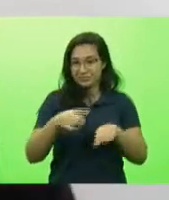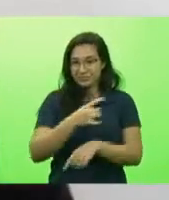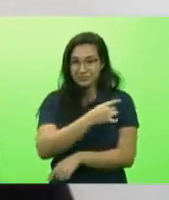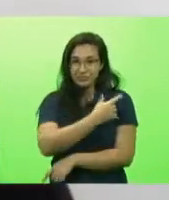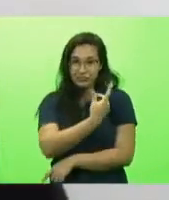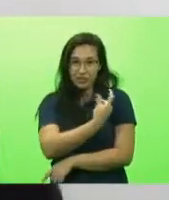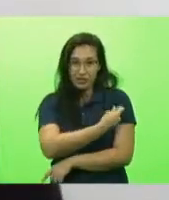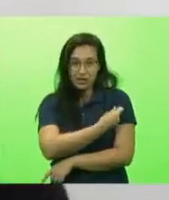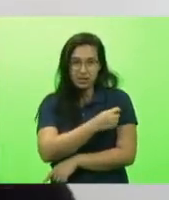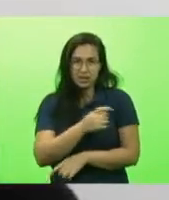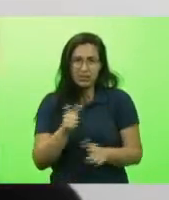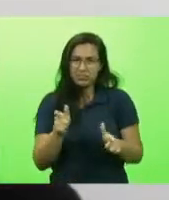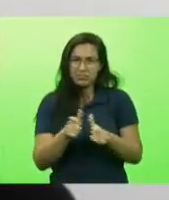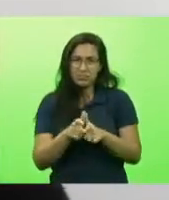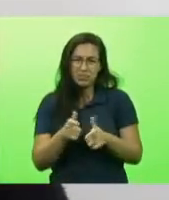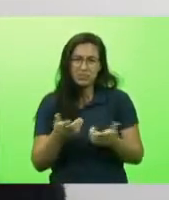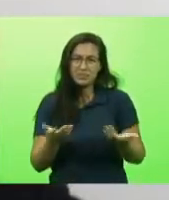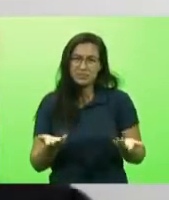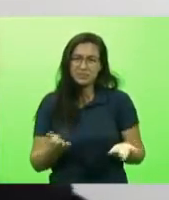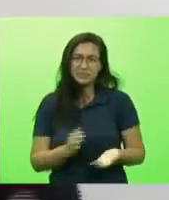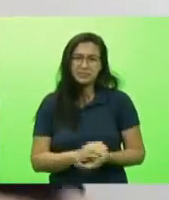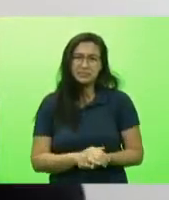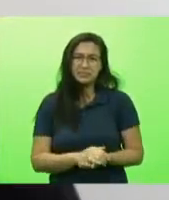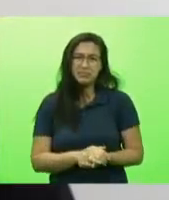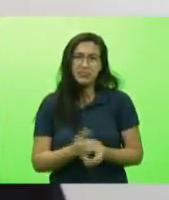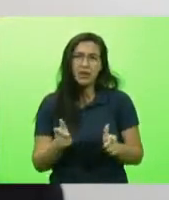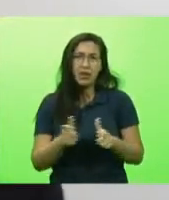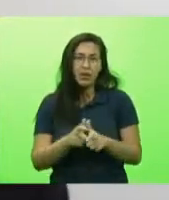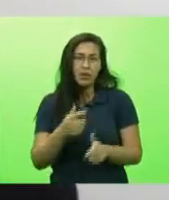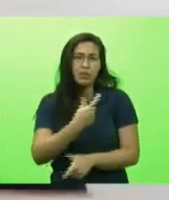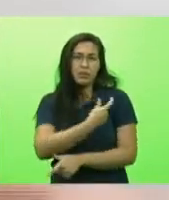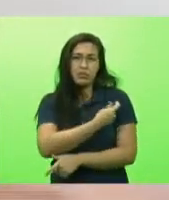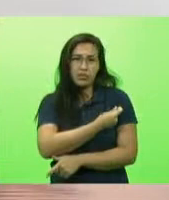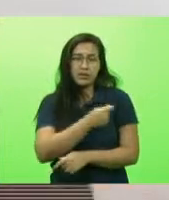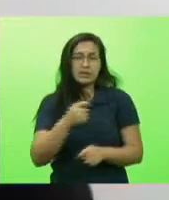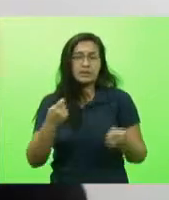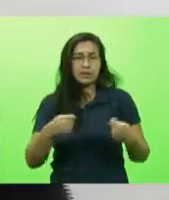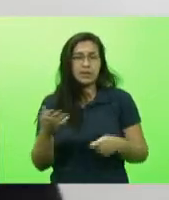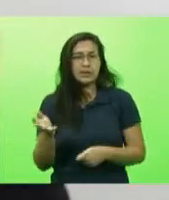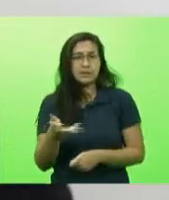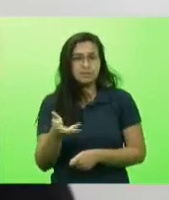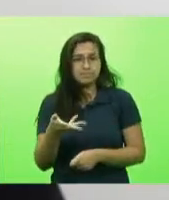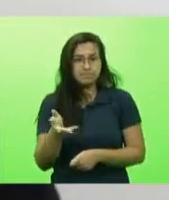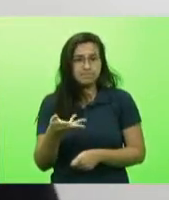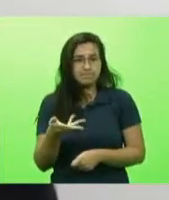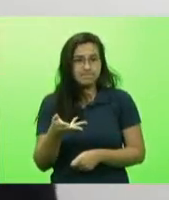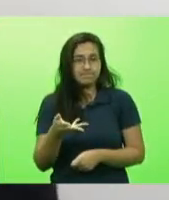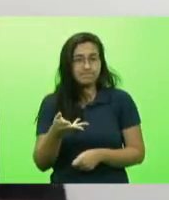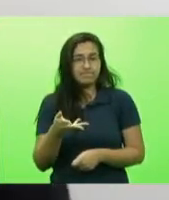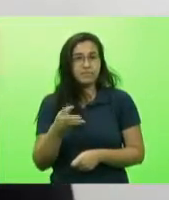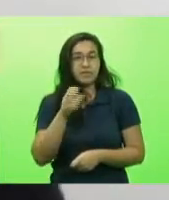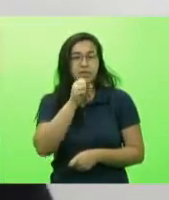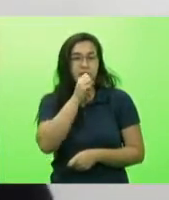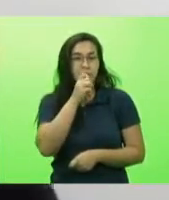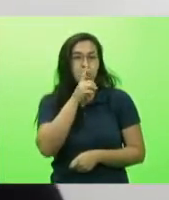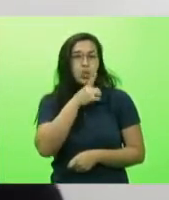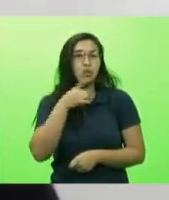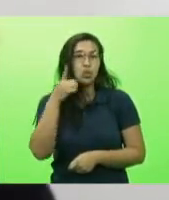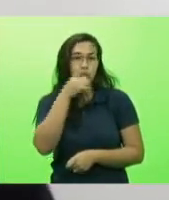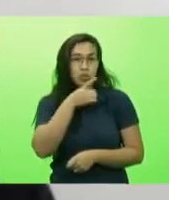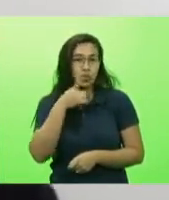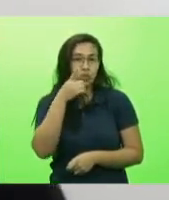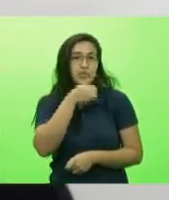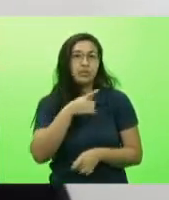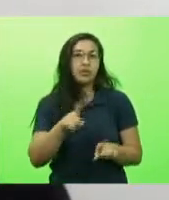então poucas doses mas muito devagar temos que agilizar temos que fazer plantões e finais de semana para de fato